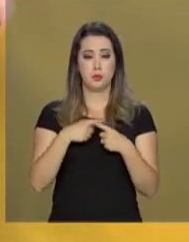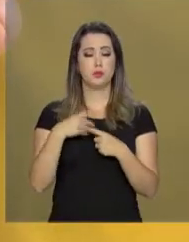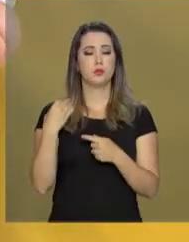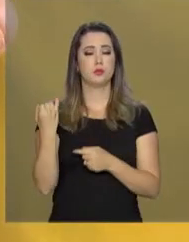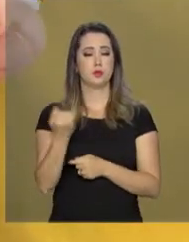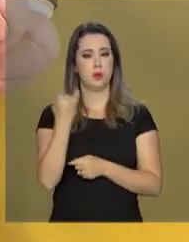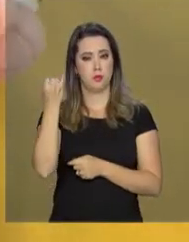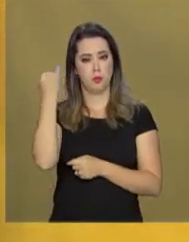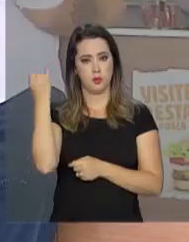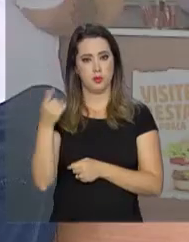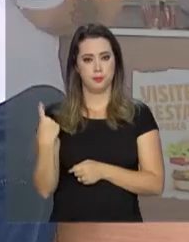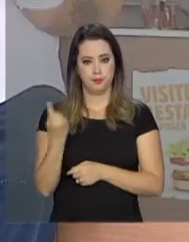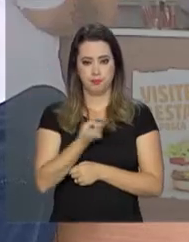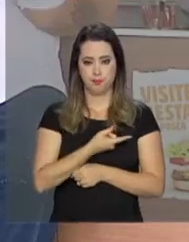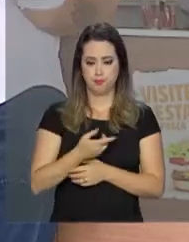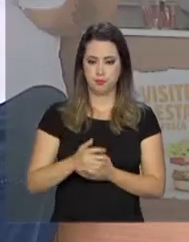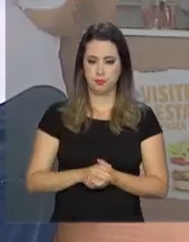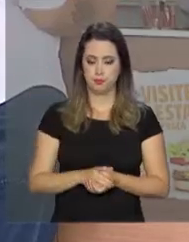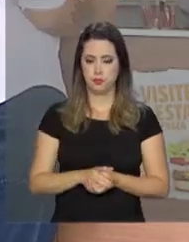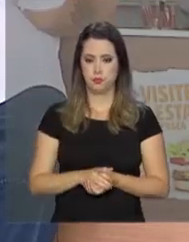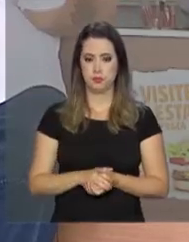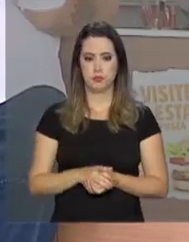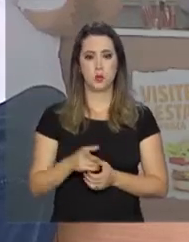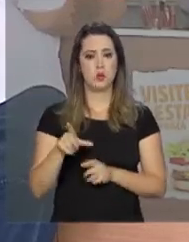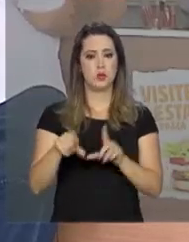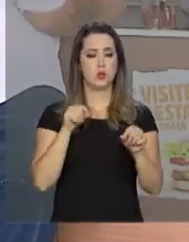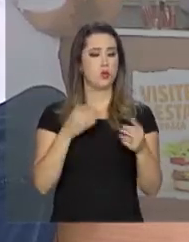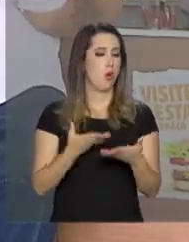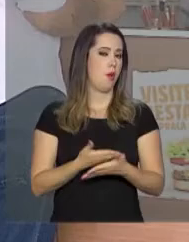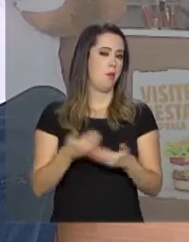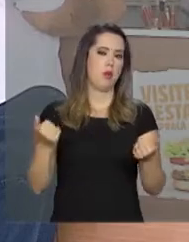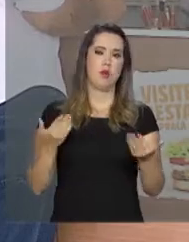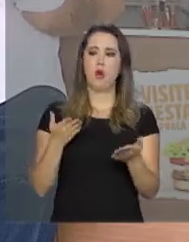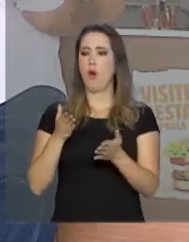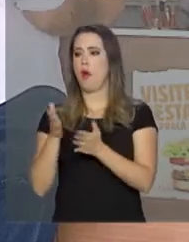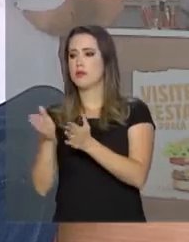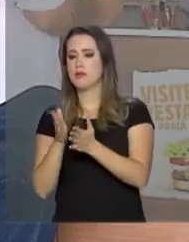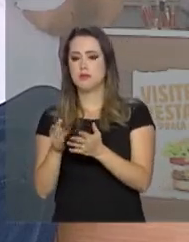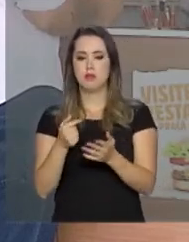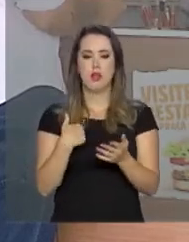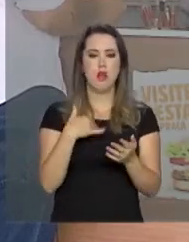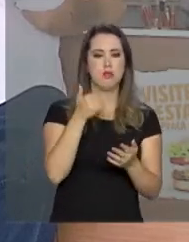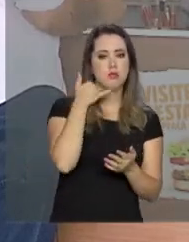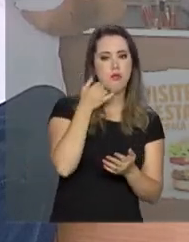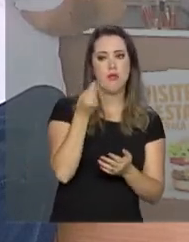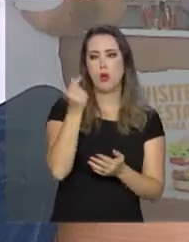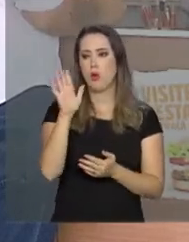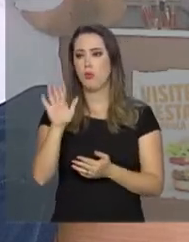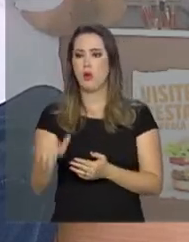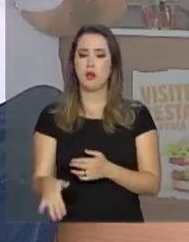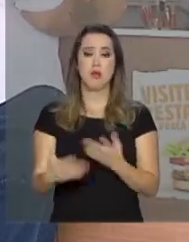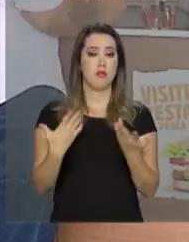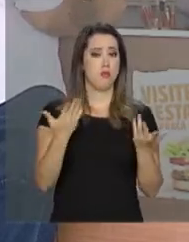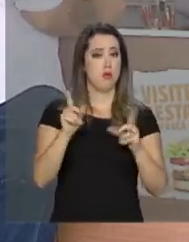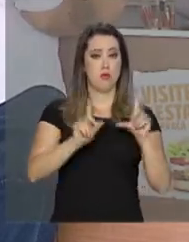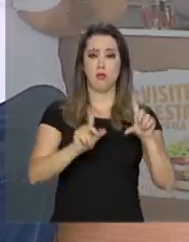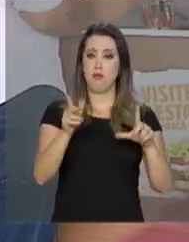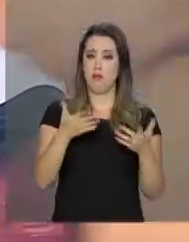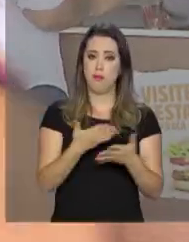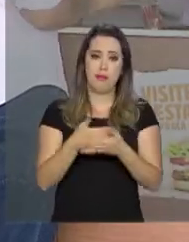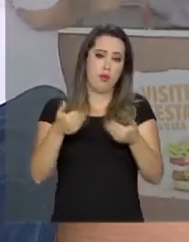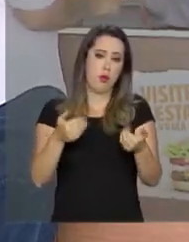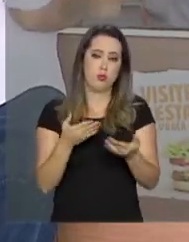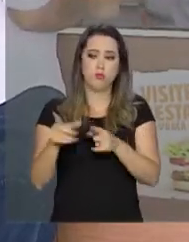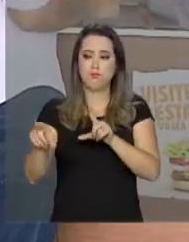importante no dia a dia. A gente escolhe da melhor forma possível, mais barato, mais acessível, a internet que pega melhor. Porque hoje em dia